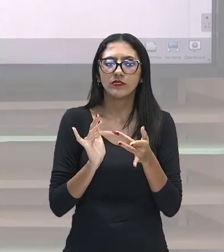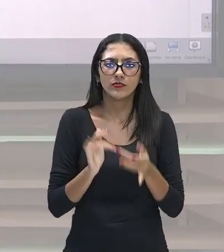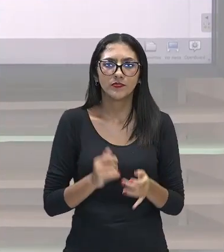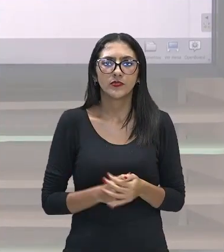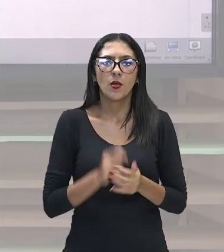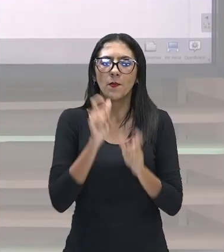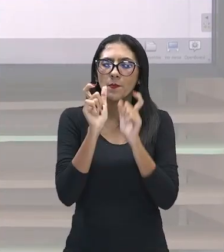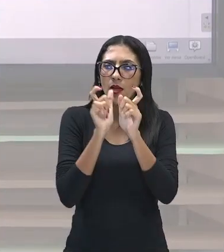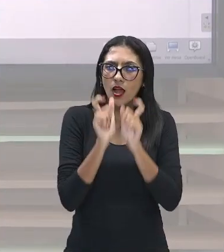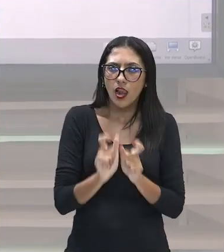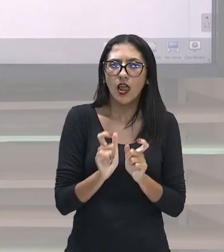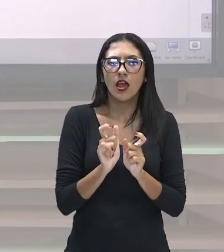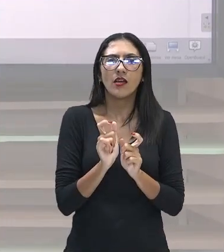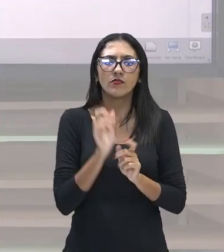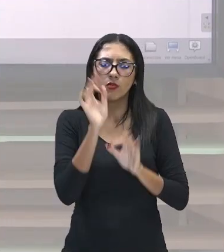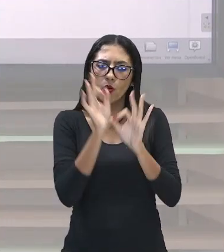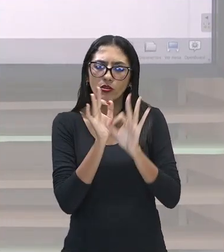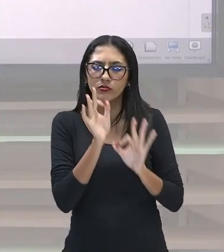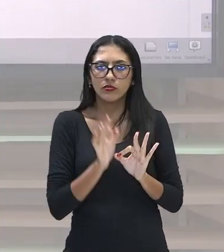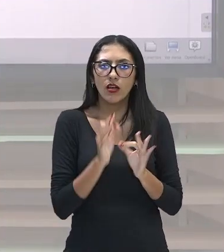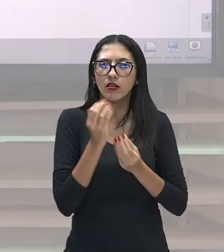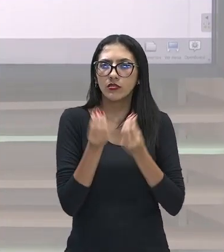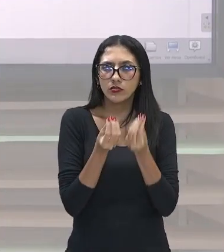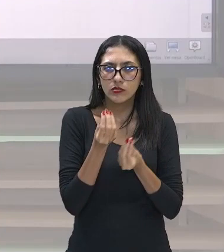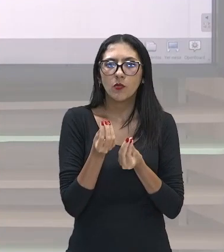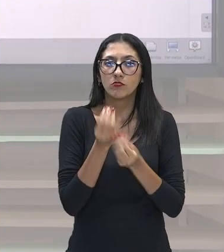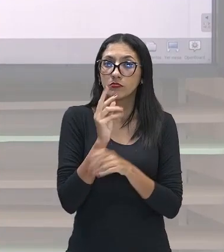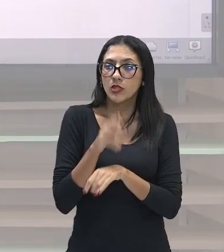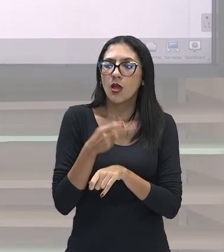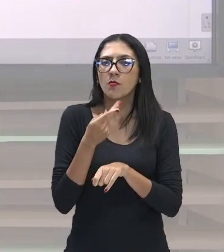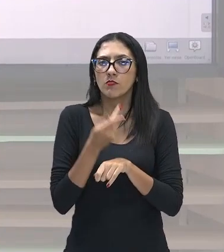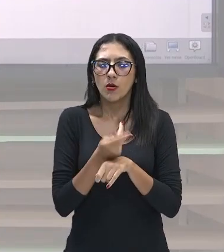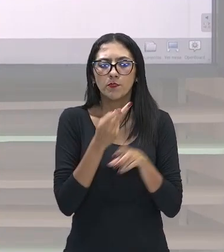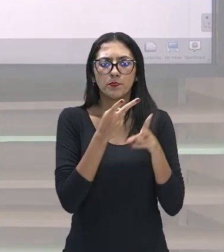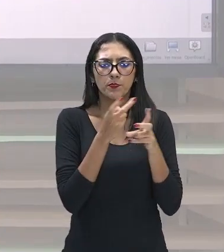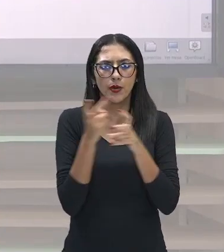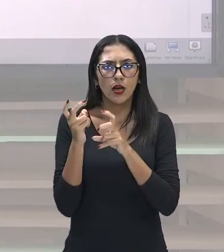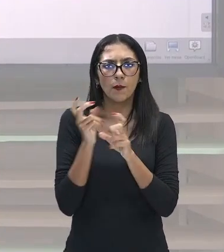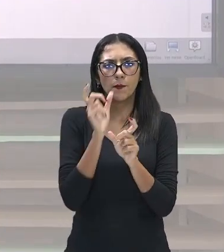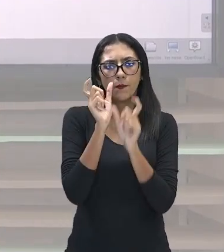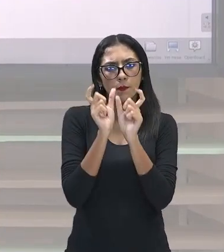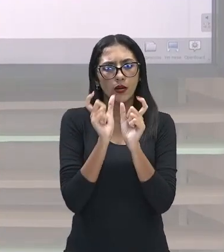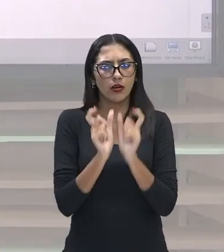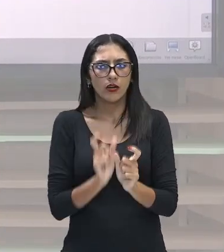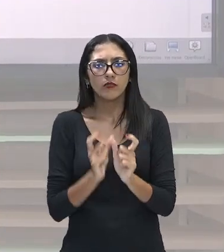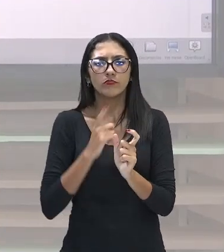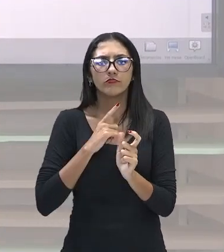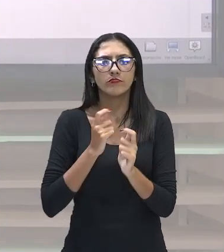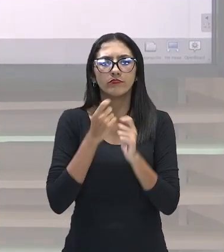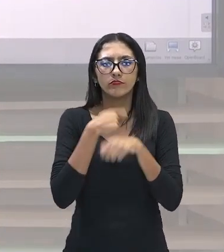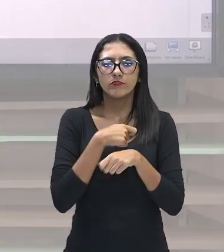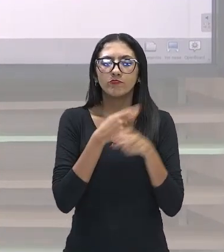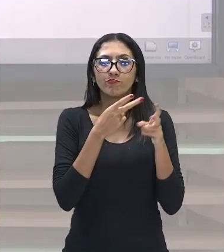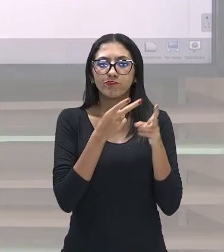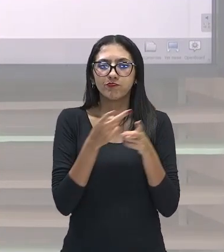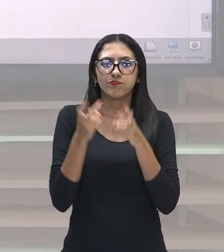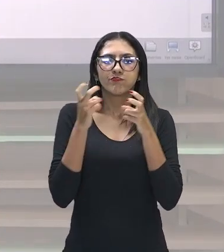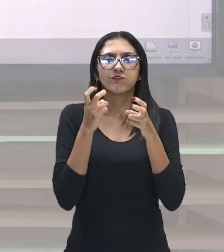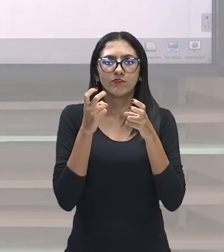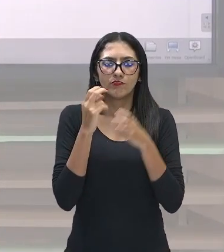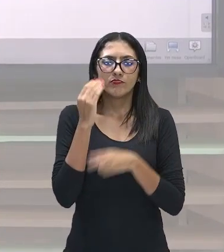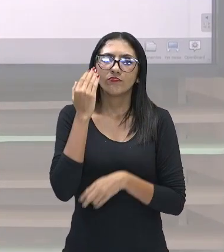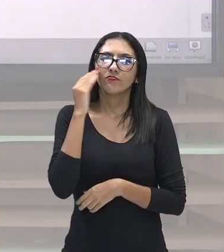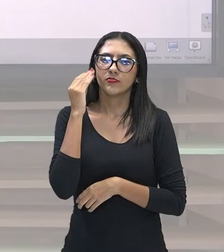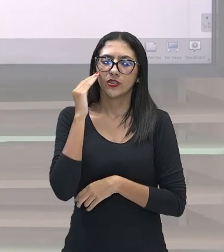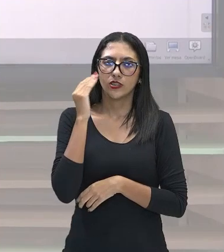estão ali organizadas, né? E que a partir dessas palavras, gente vai conseguir identificar o sentido correto daquela palavra que está